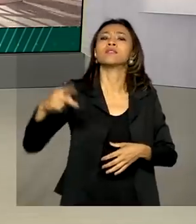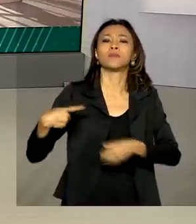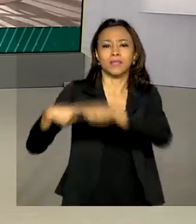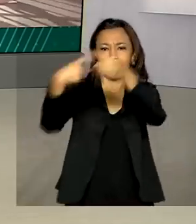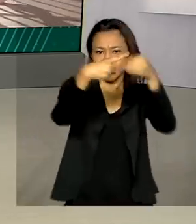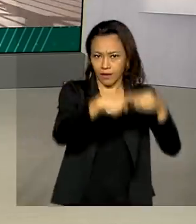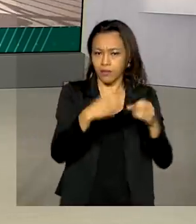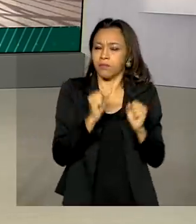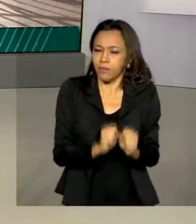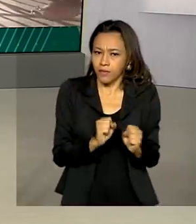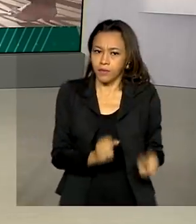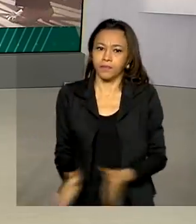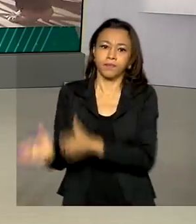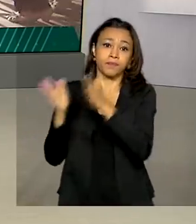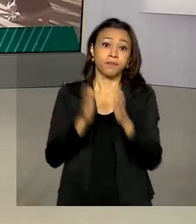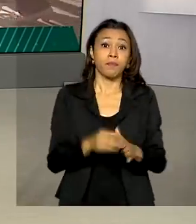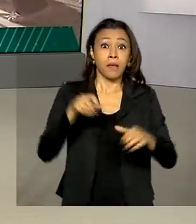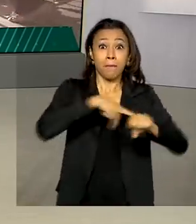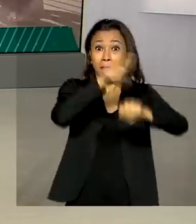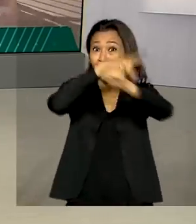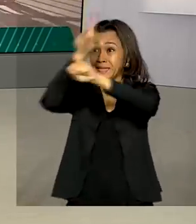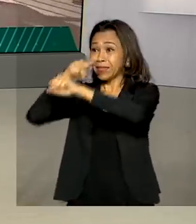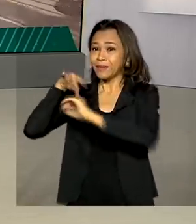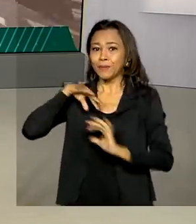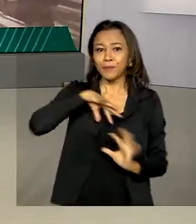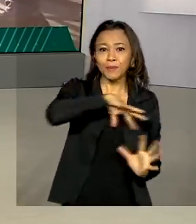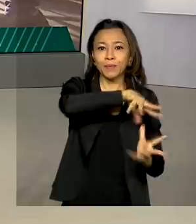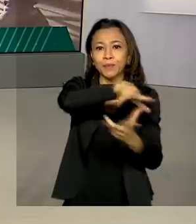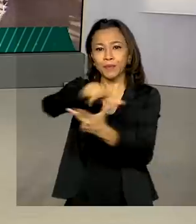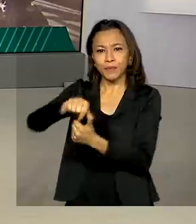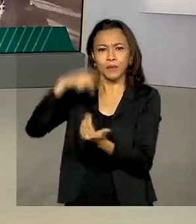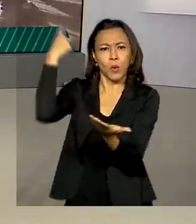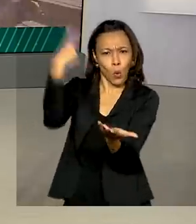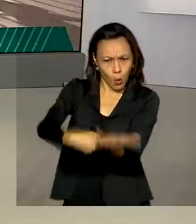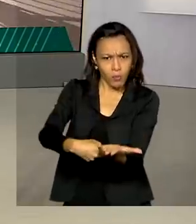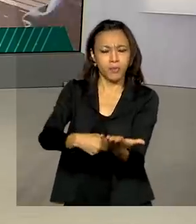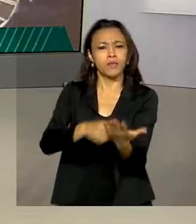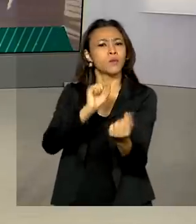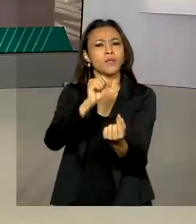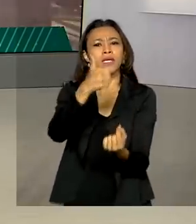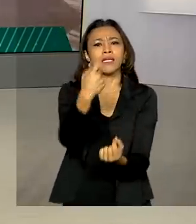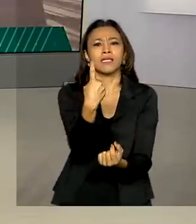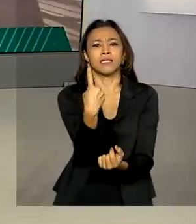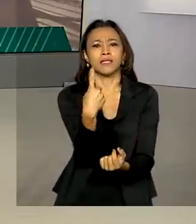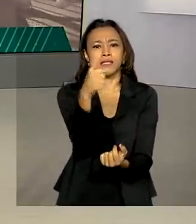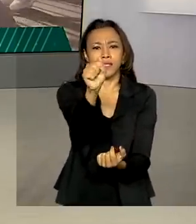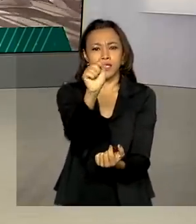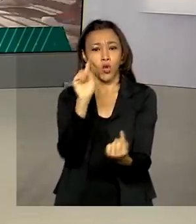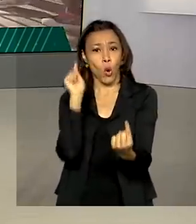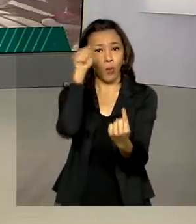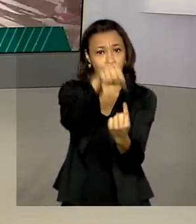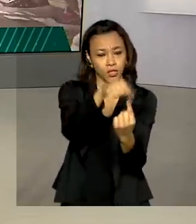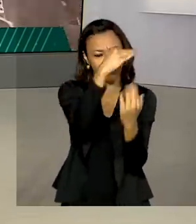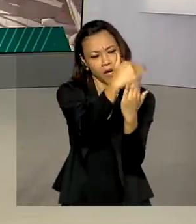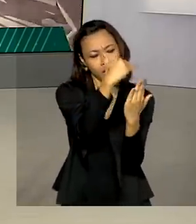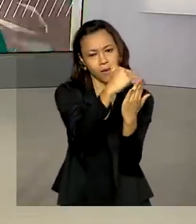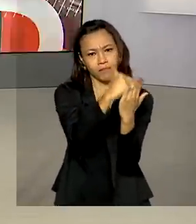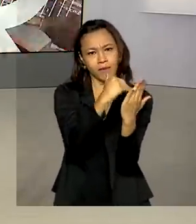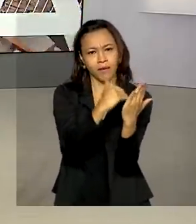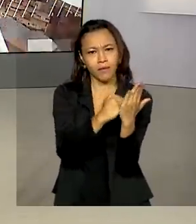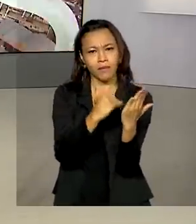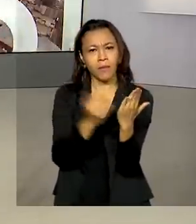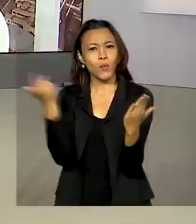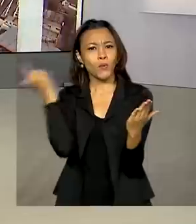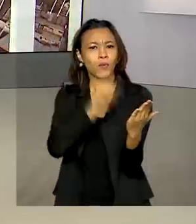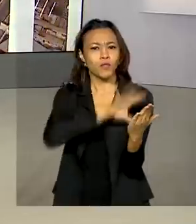Países de todo o mundo fecharam um acordo para atingir 17 objetivos de desenvolvimento sustentável a serem alcançados